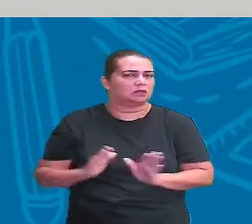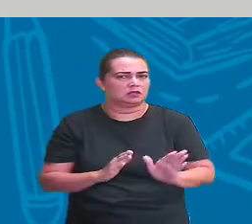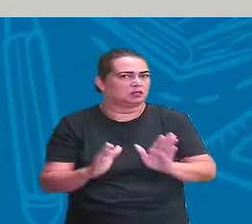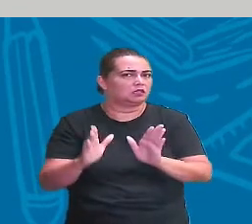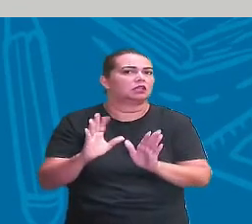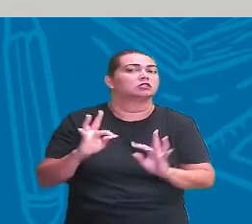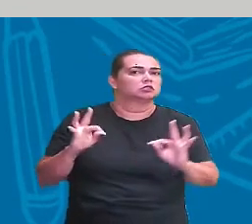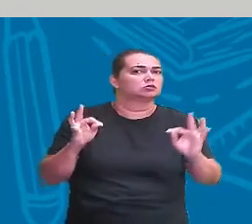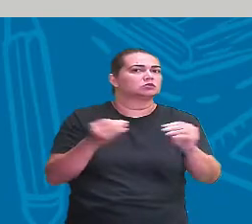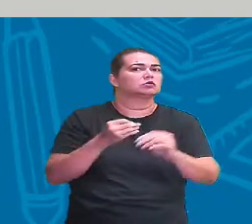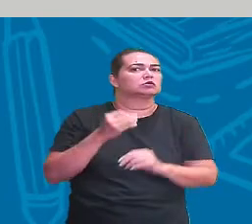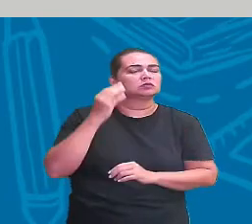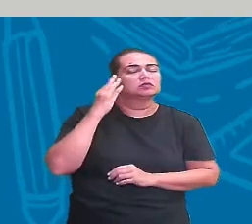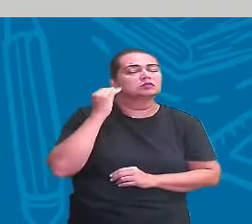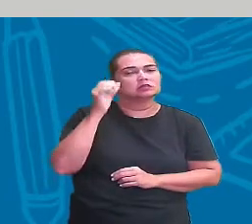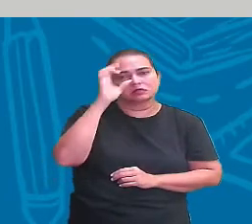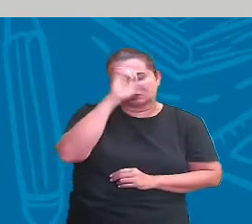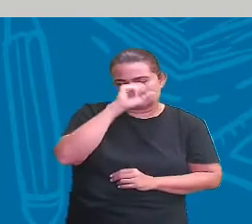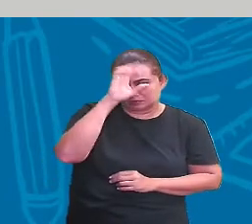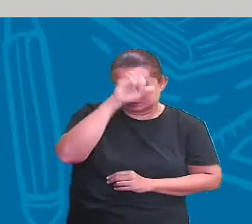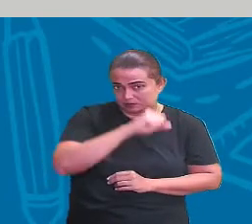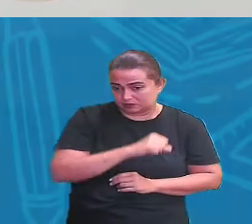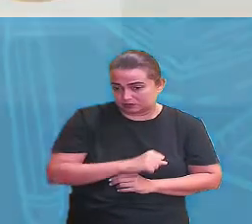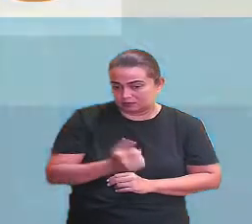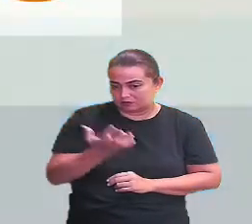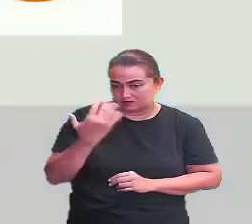Vai todo mundo saber o que é isso. Vamos lá.